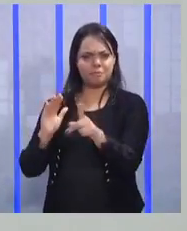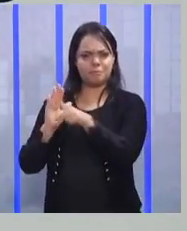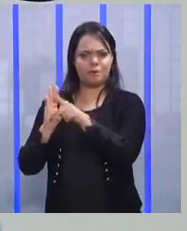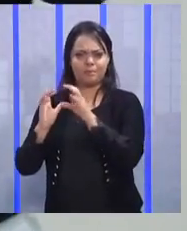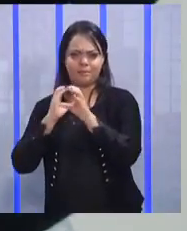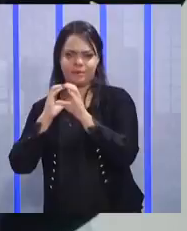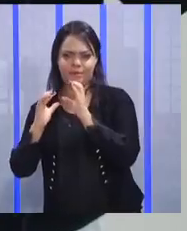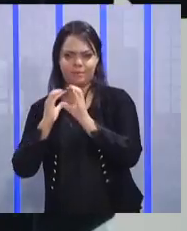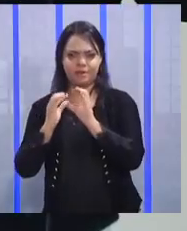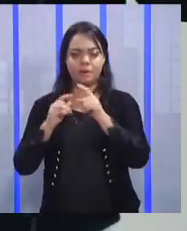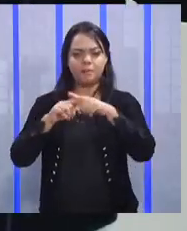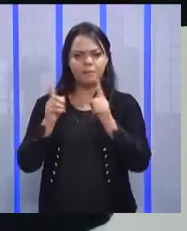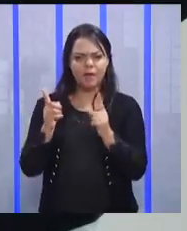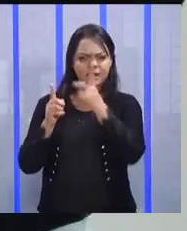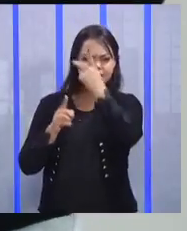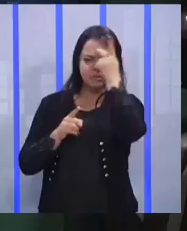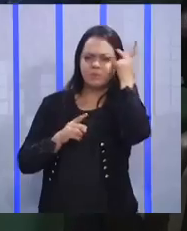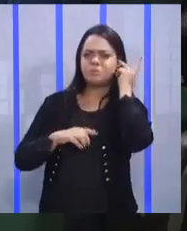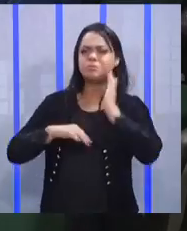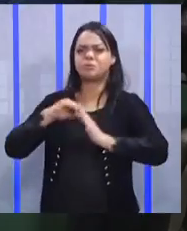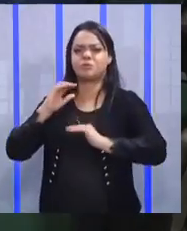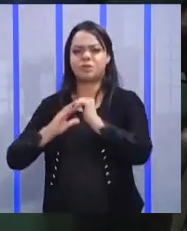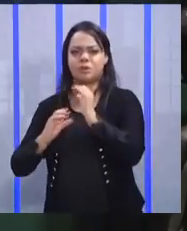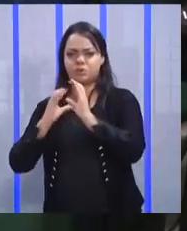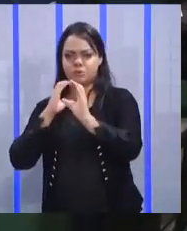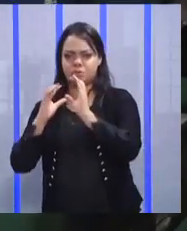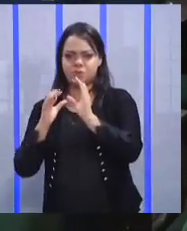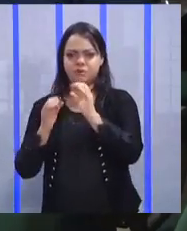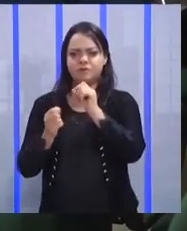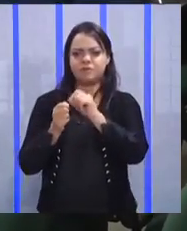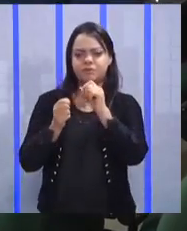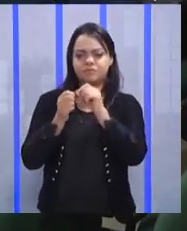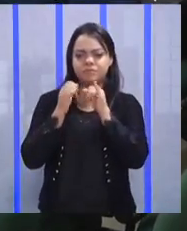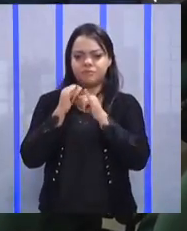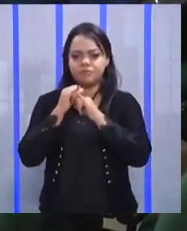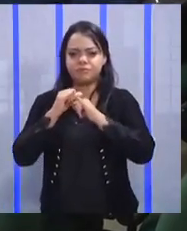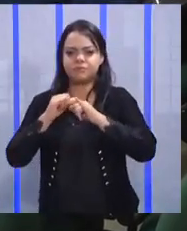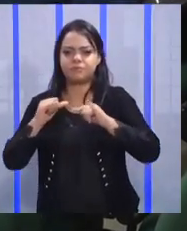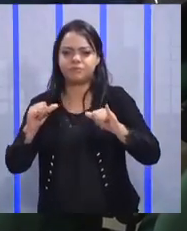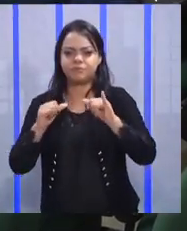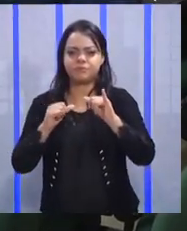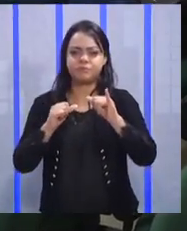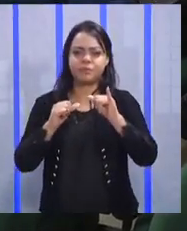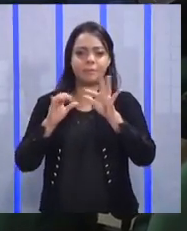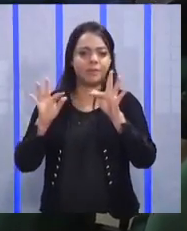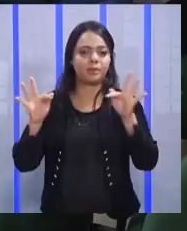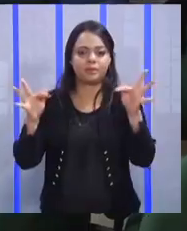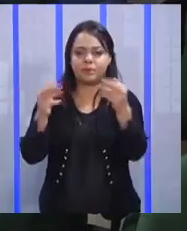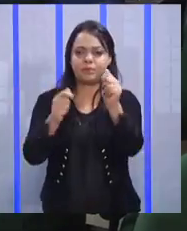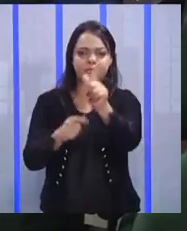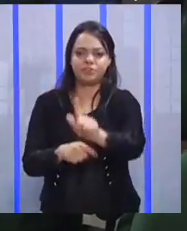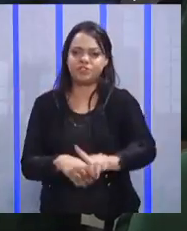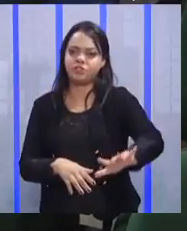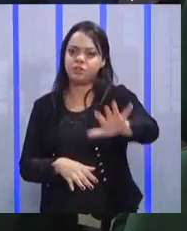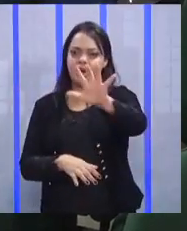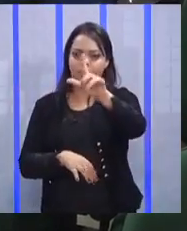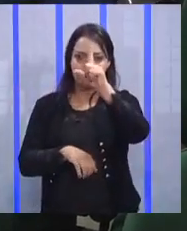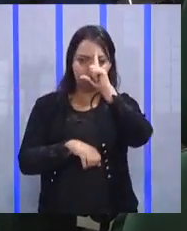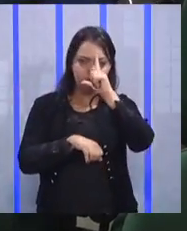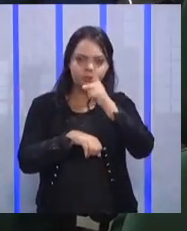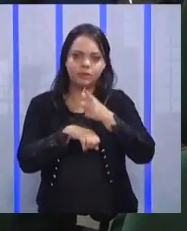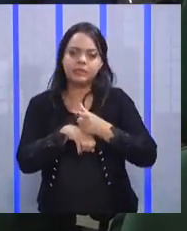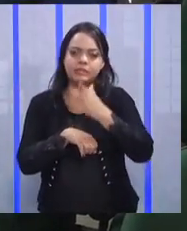comunicação, do setor de comunicação da empresa, eles fazem os comunicados de maneira sistemática para atender todo mundo. O líder sabe o